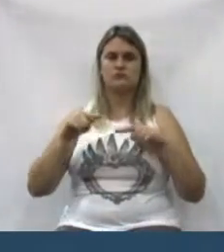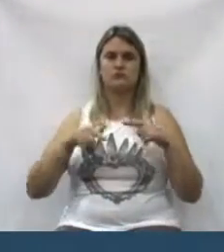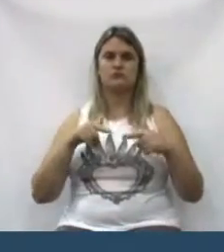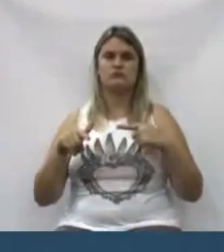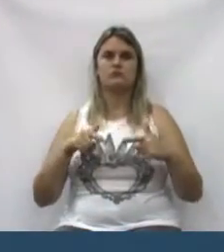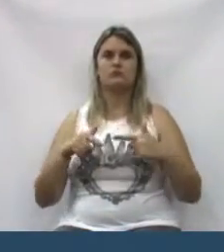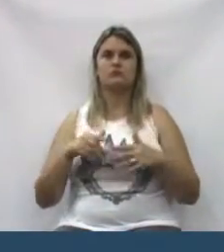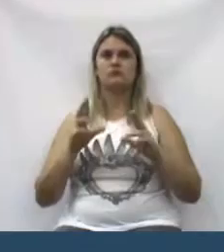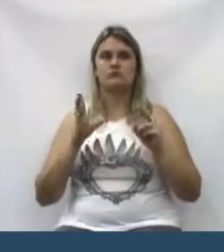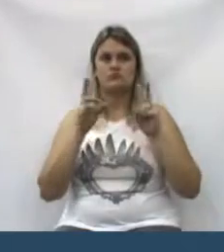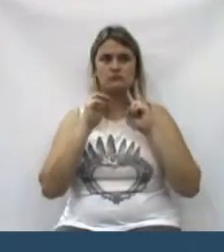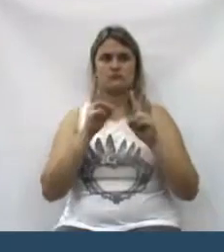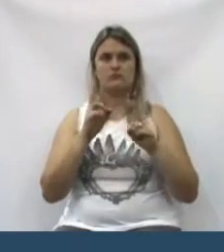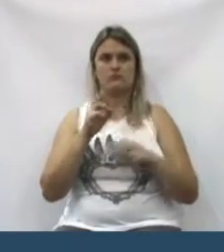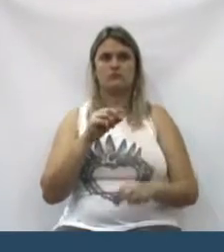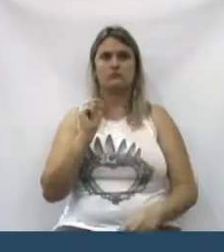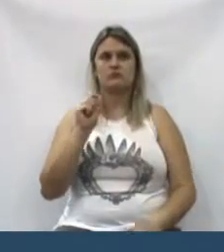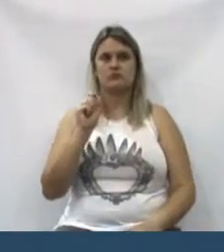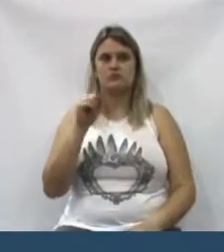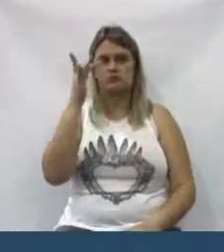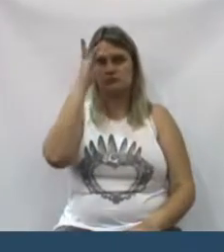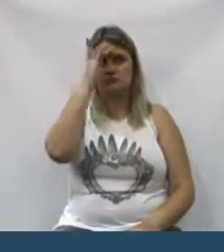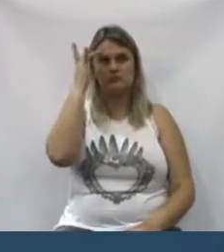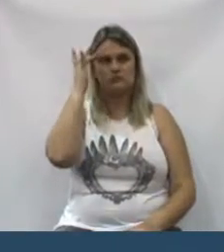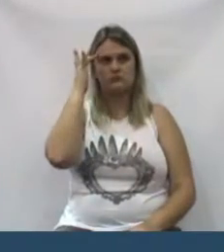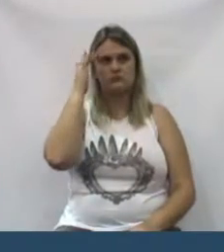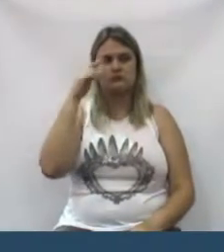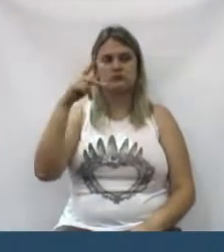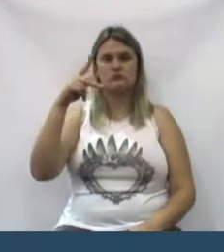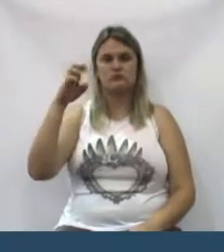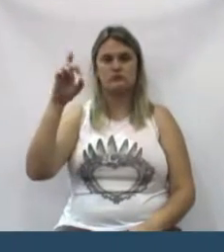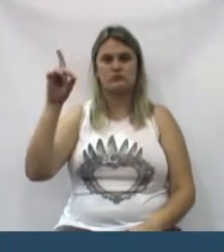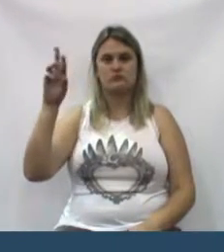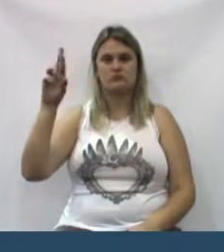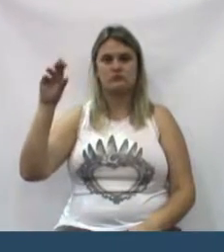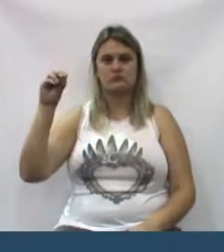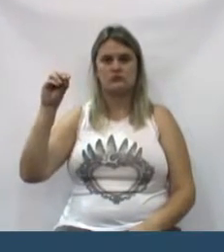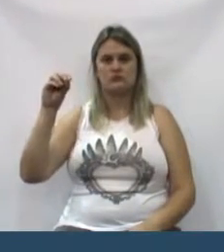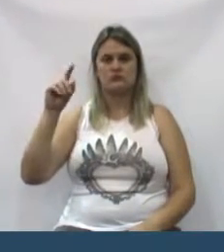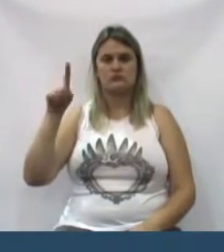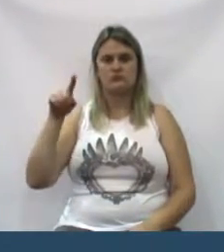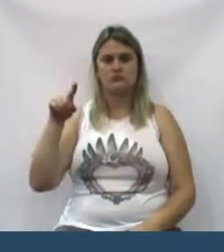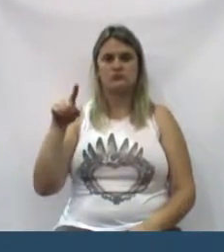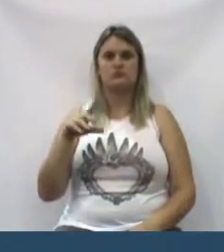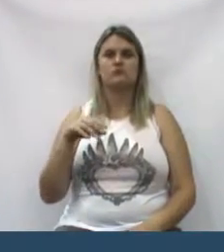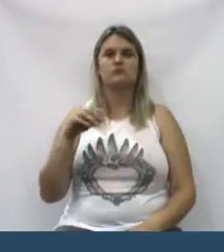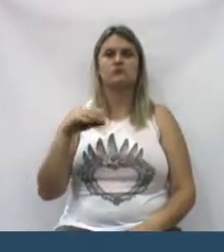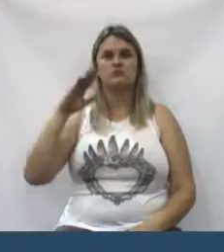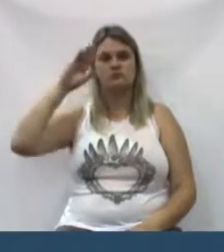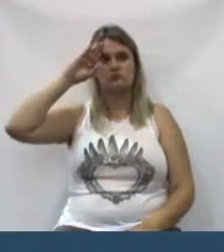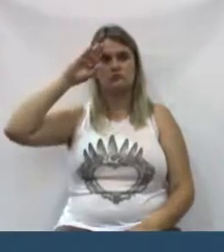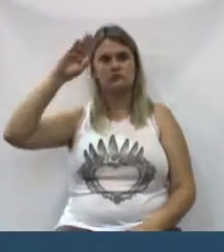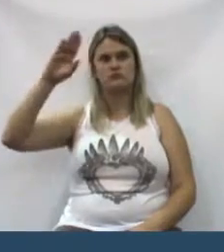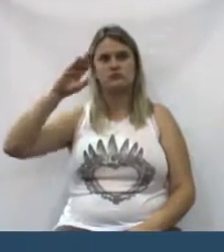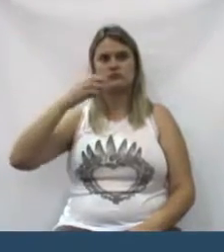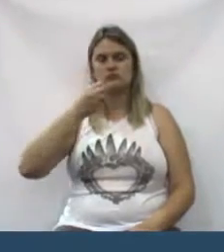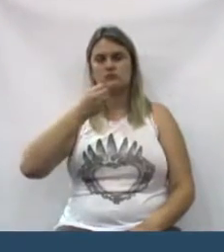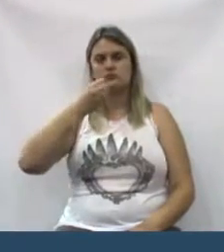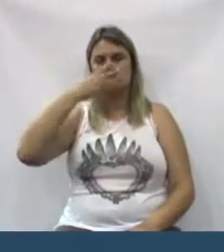aí. Acabei de olhar ali e ver o Pedro Soli Coraz, que foi um soldado